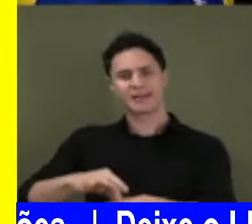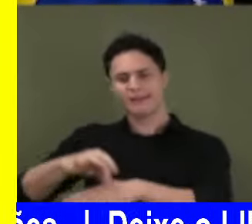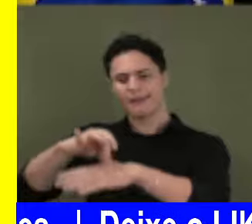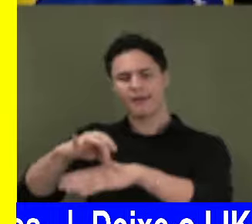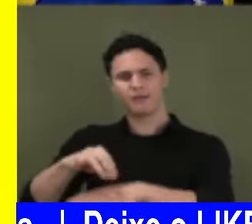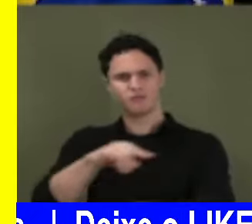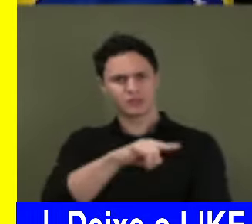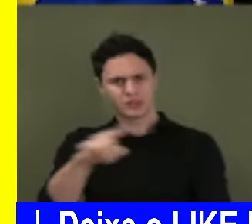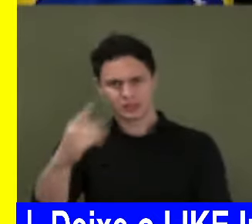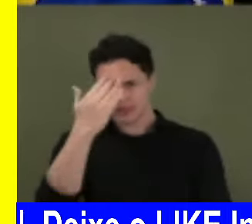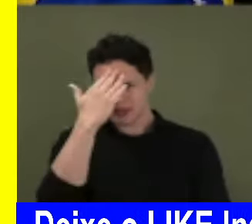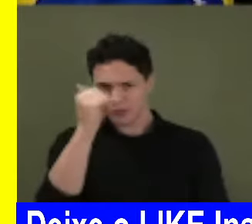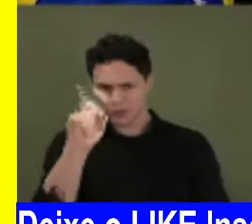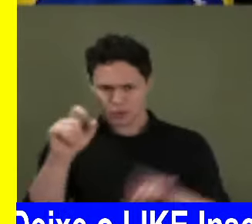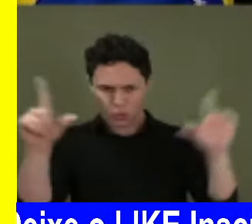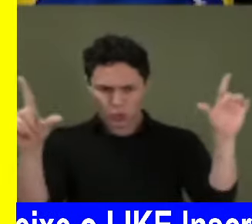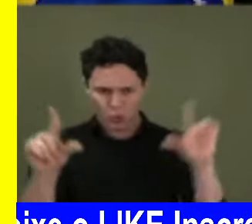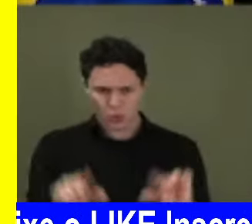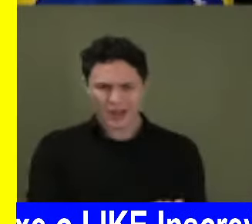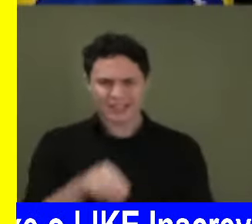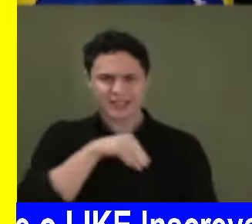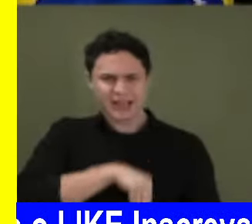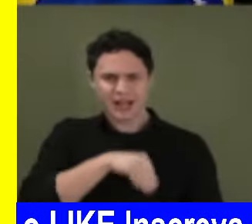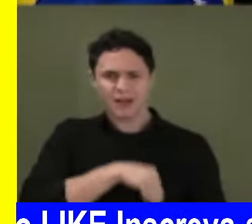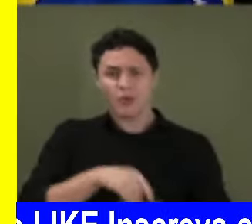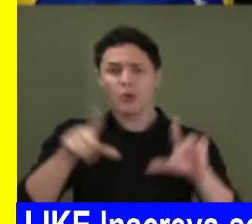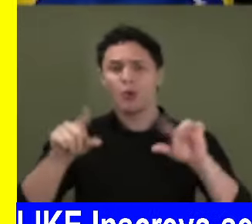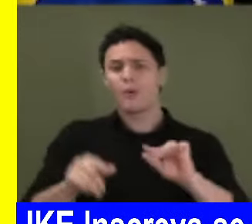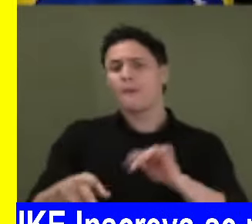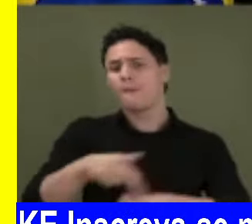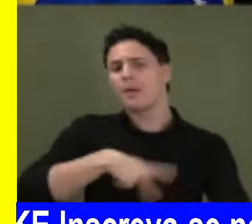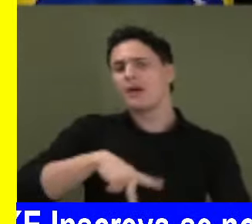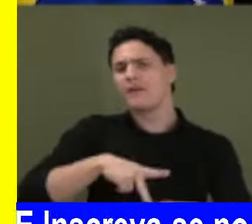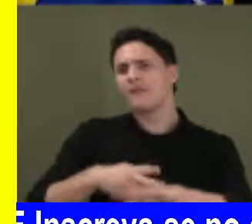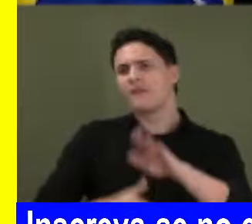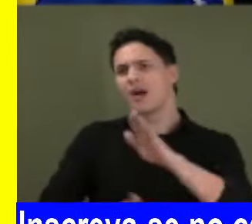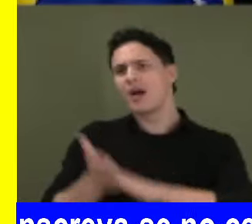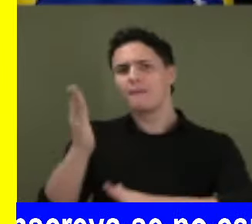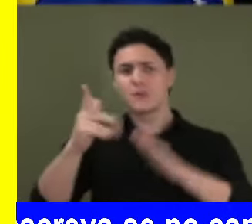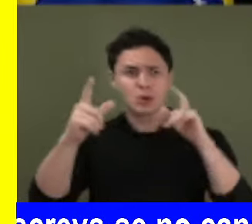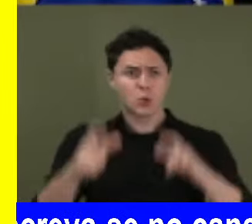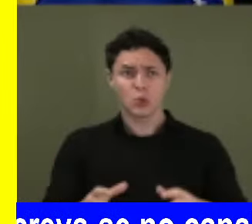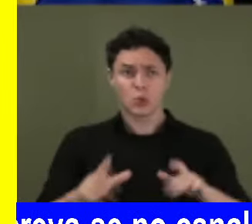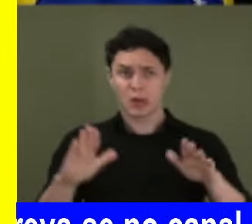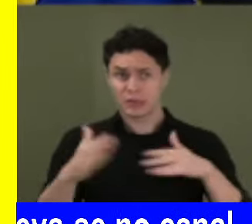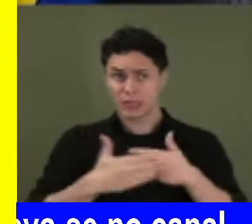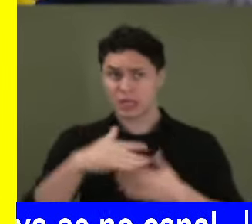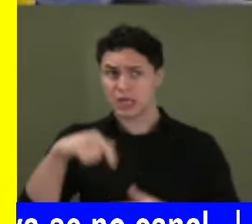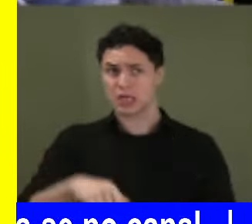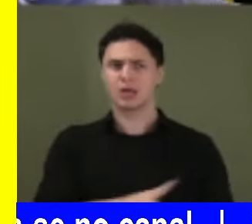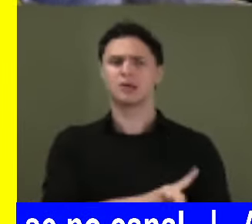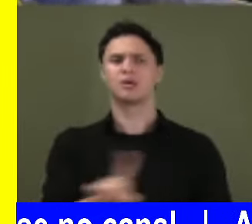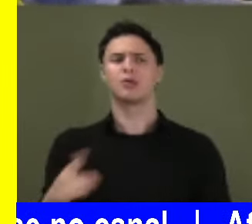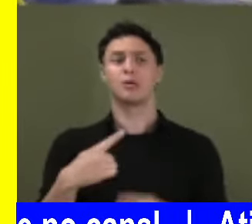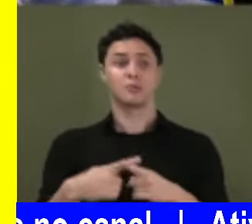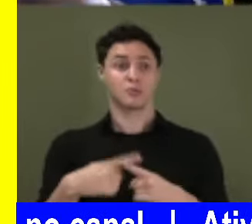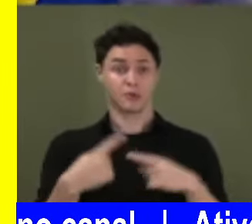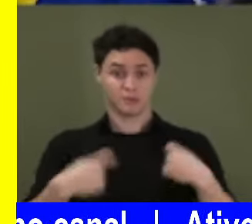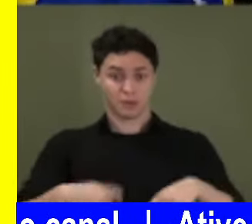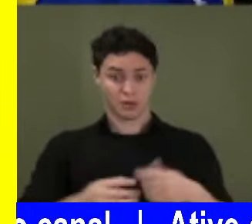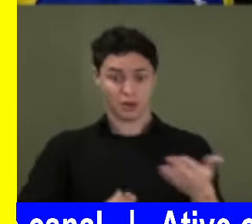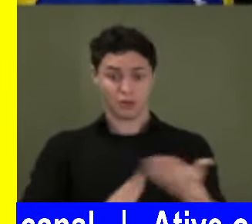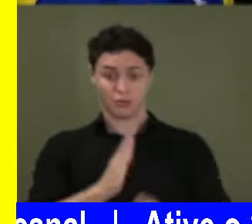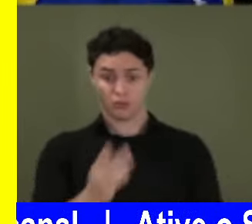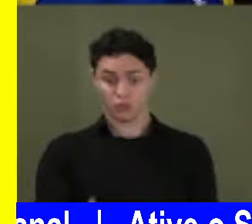Vocês têm noção que quer reduzir o salário mínimo? Para onde que esse país vai? Nós não vamos deixar isso aqui não, viu, senadores? Que nós temos que aprovar aqui o orçamento aqui.